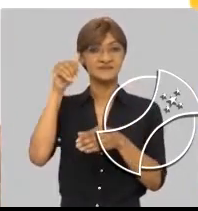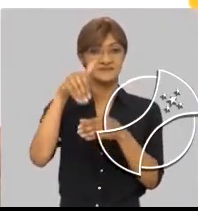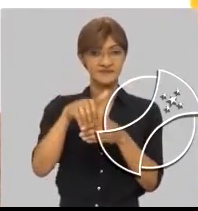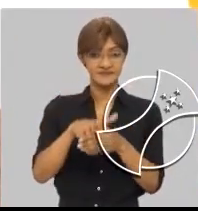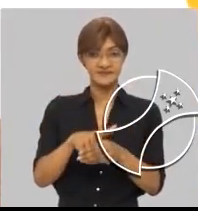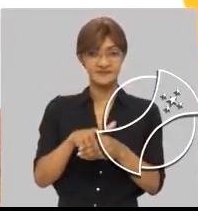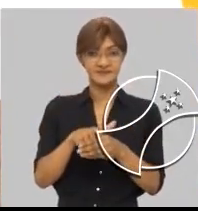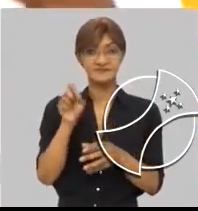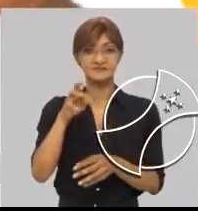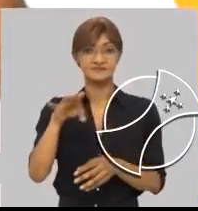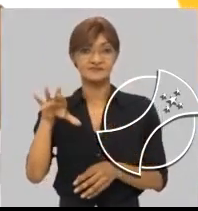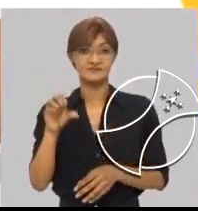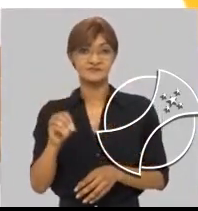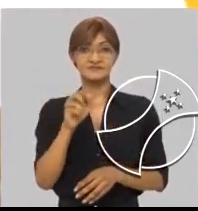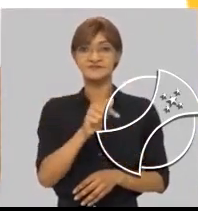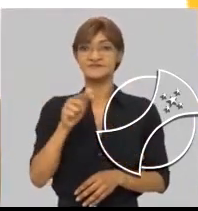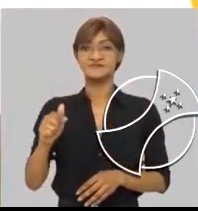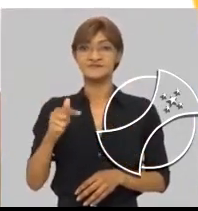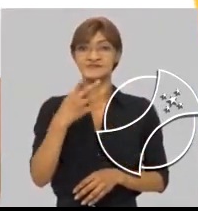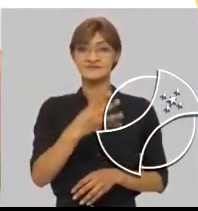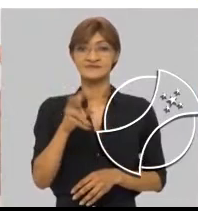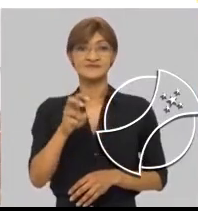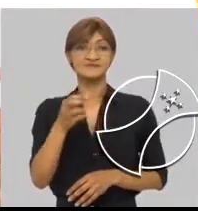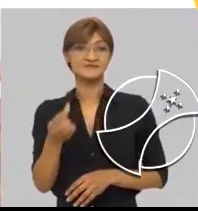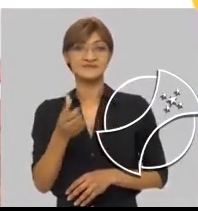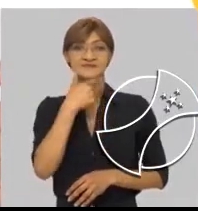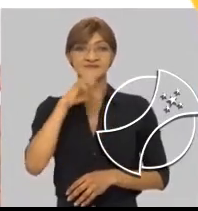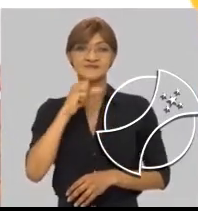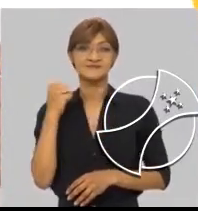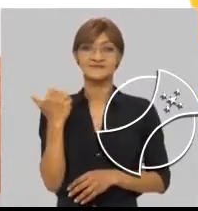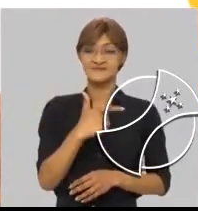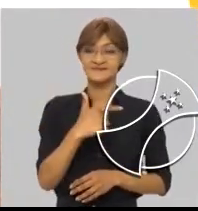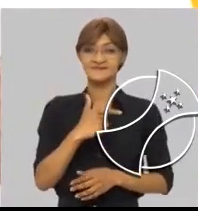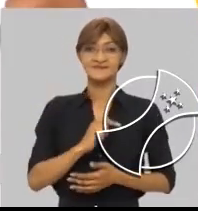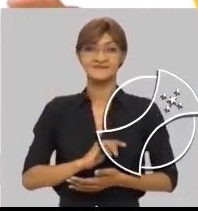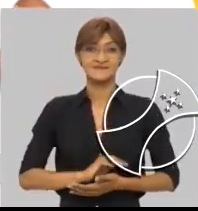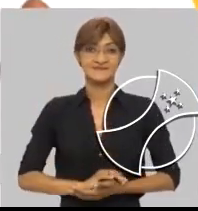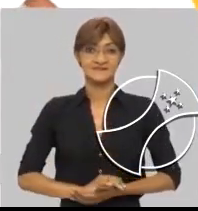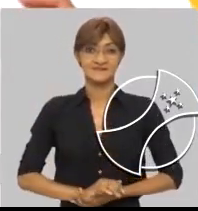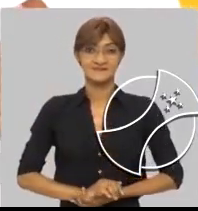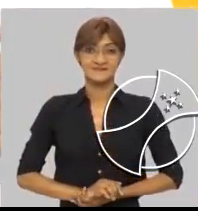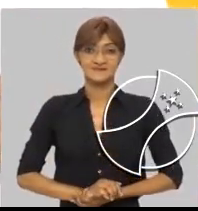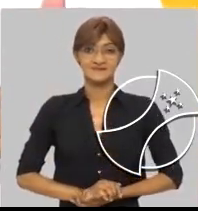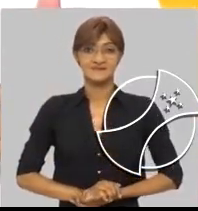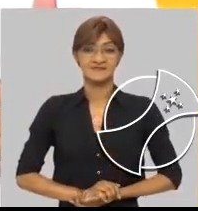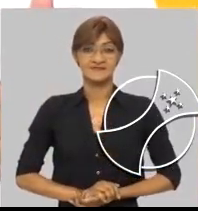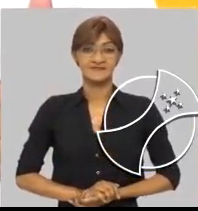isso conto com o seu voto. Silvio Santos 77456 Edivaldo 12. Silvio